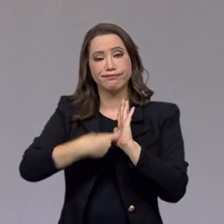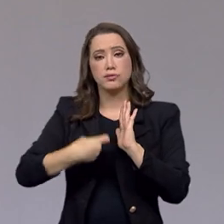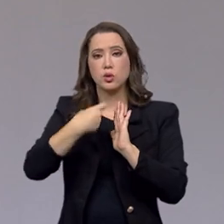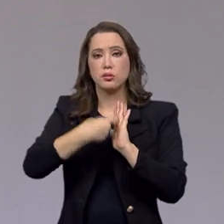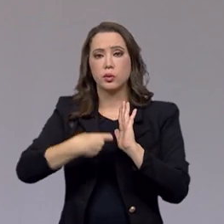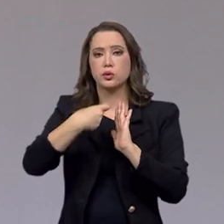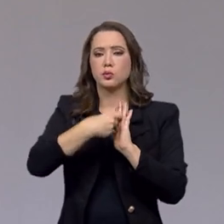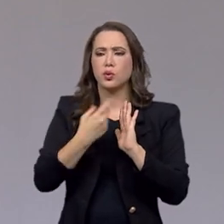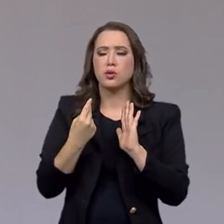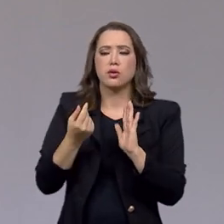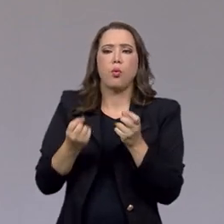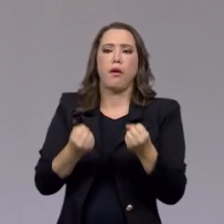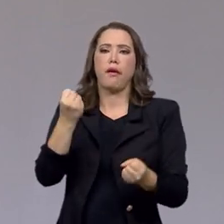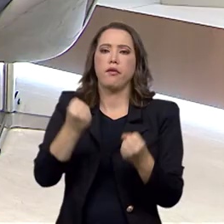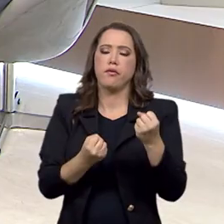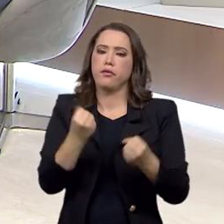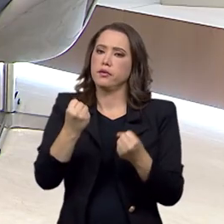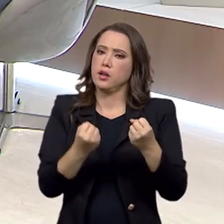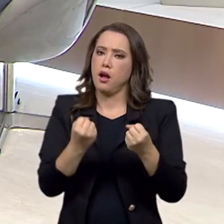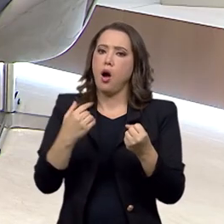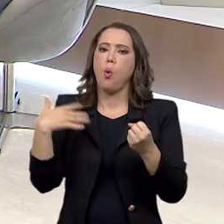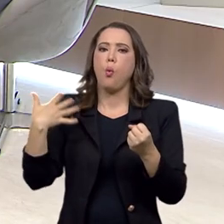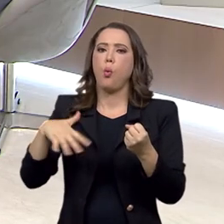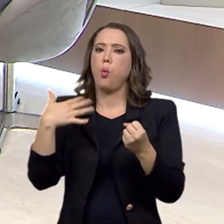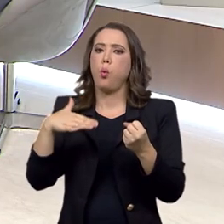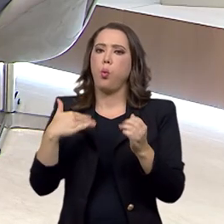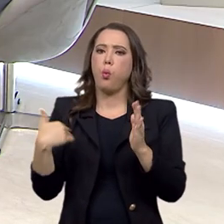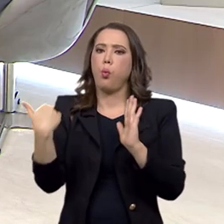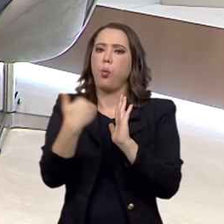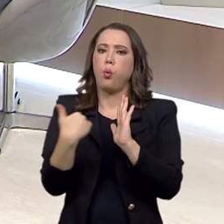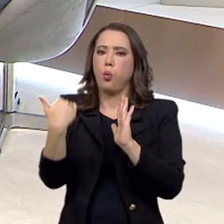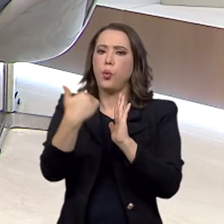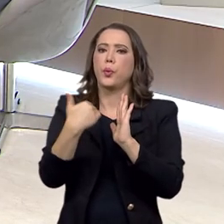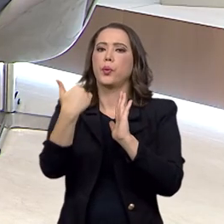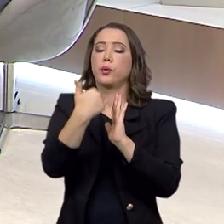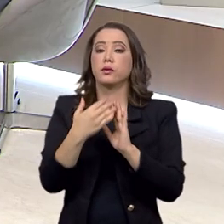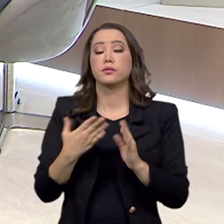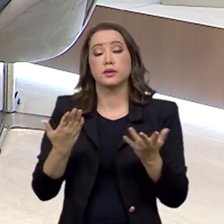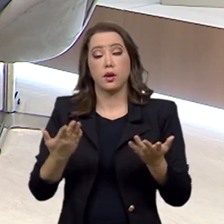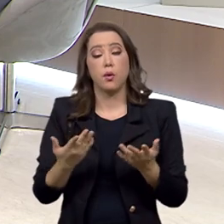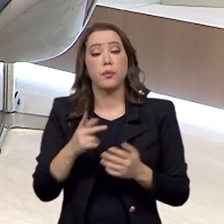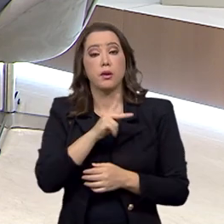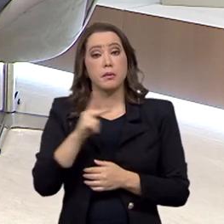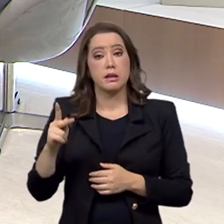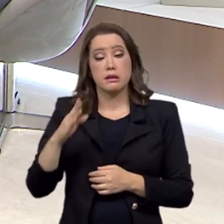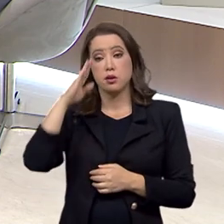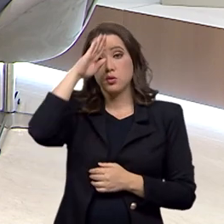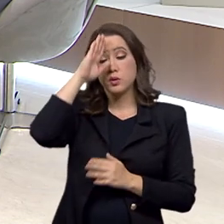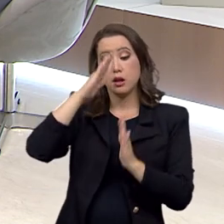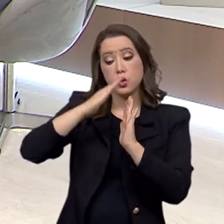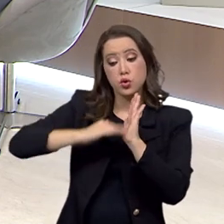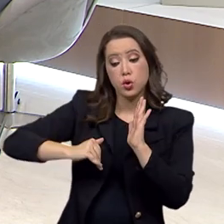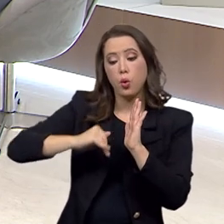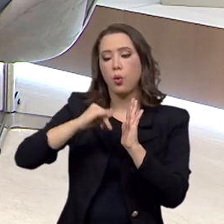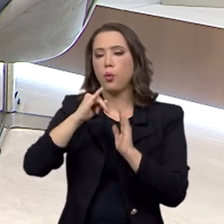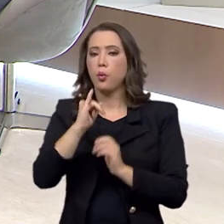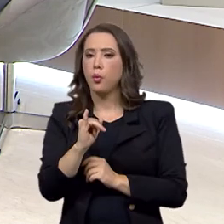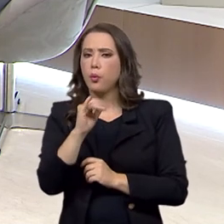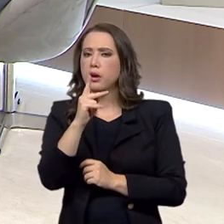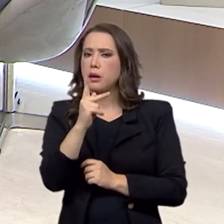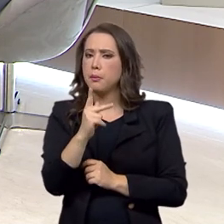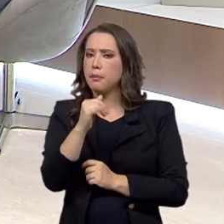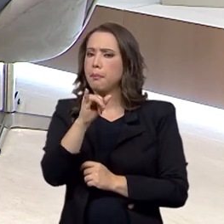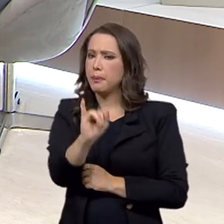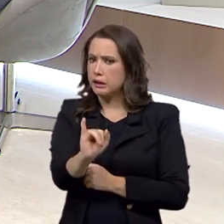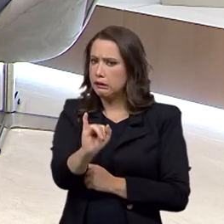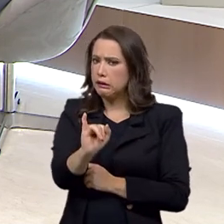um automóvel, por exemplo. O que o presidente Jair Bolsonaro fez foi tirar a incidência desse imposto, da compra